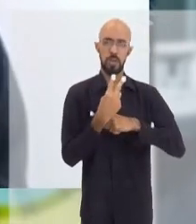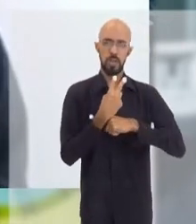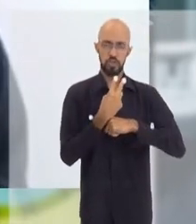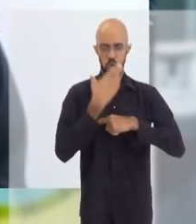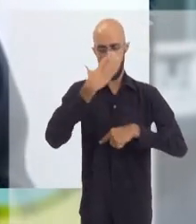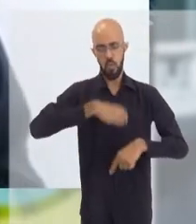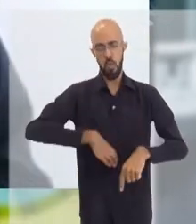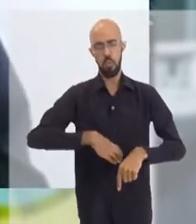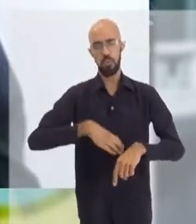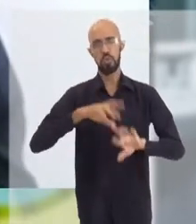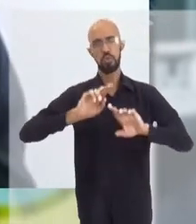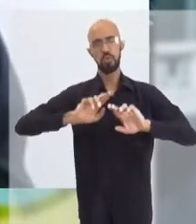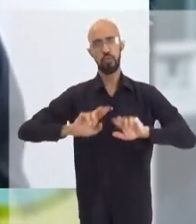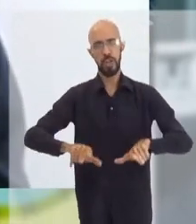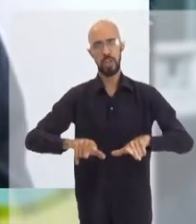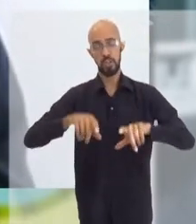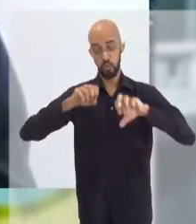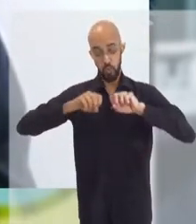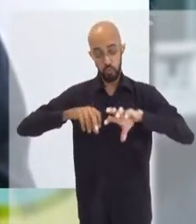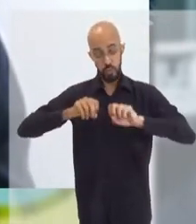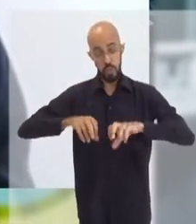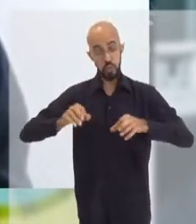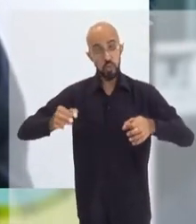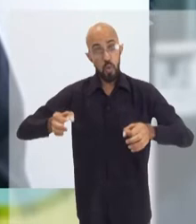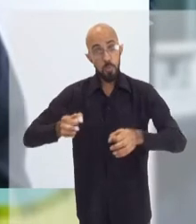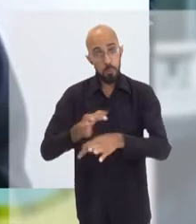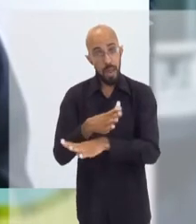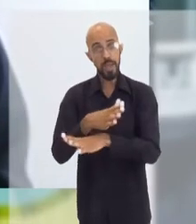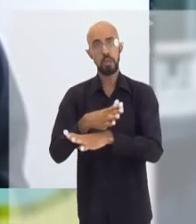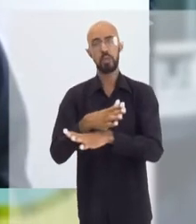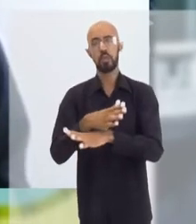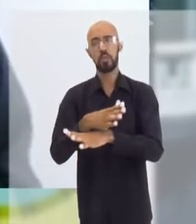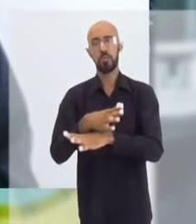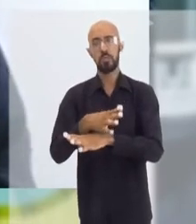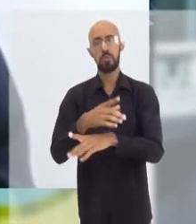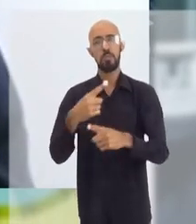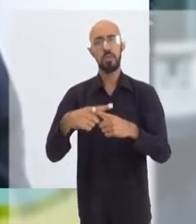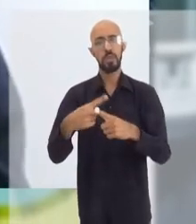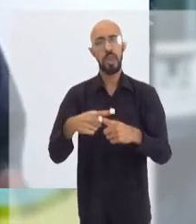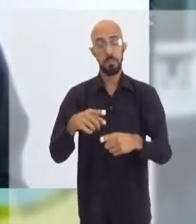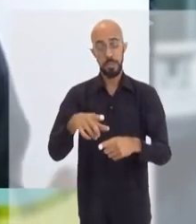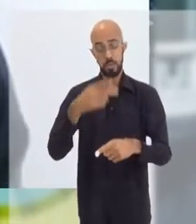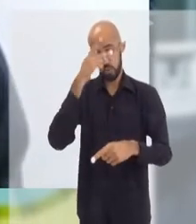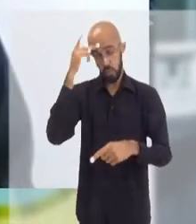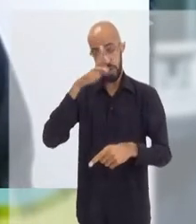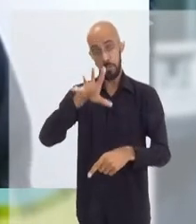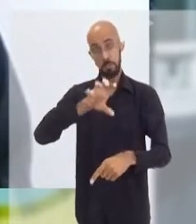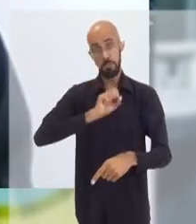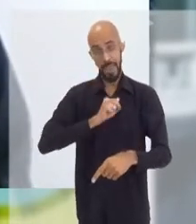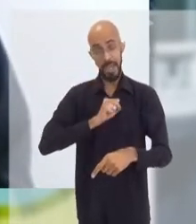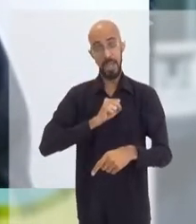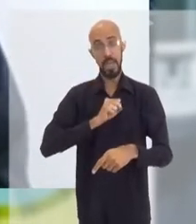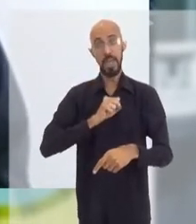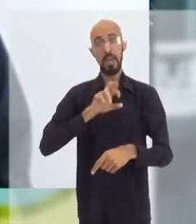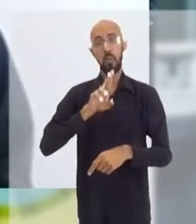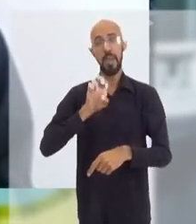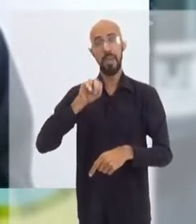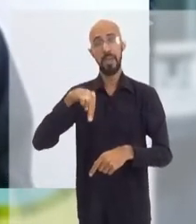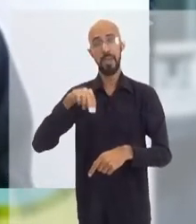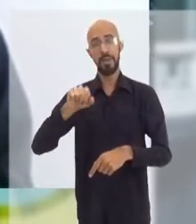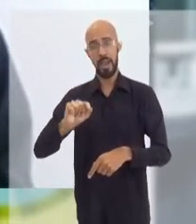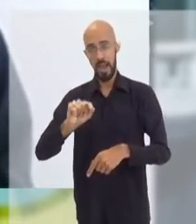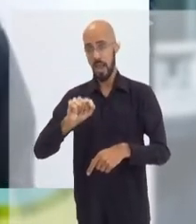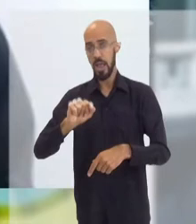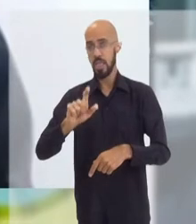imunológico. Então, diferente do vírus todo, quem se infecta, se infecta com o RNA inteiro do vírus, aqui nós vamos